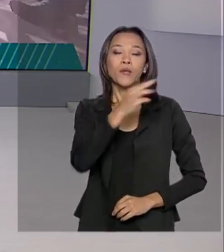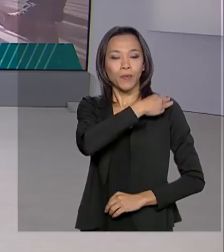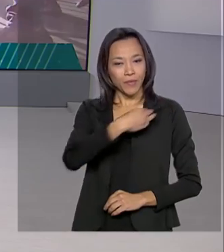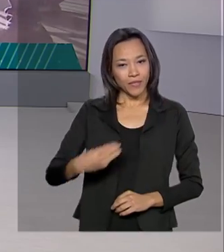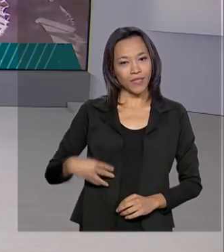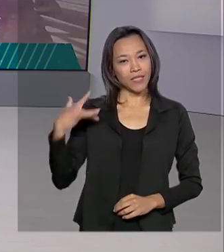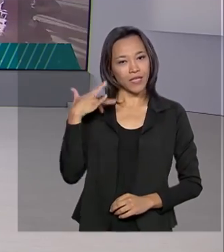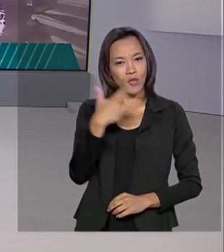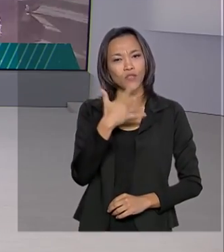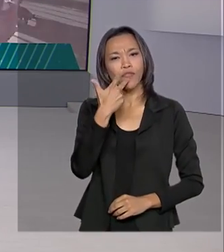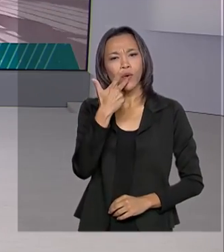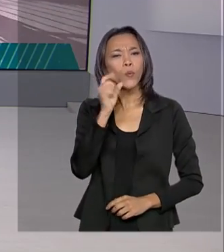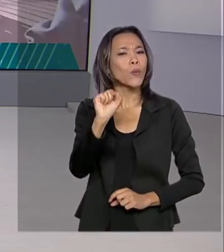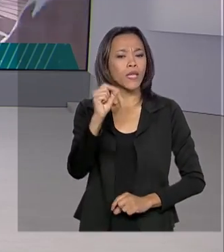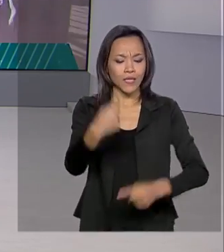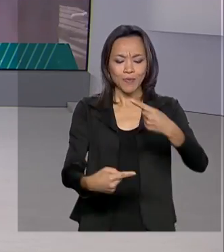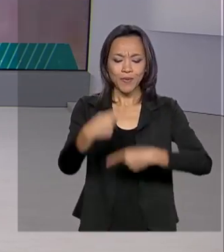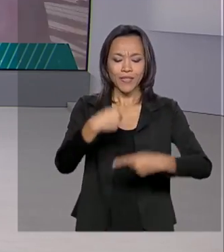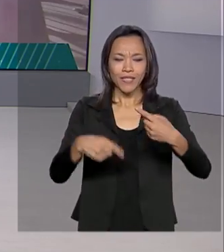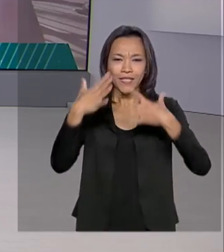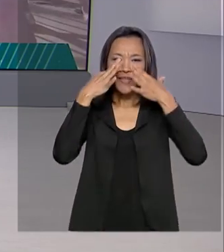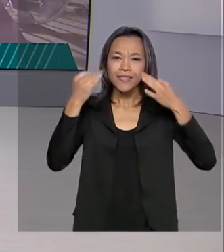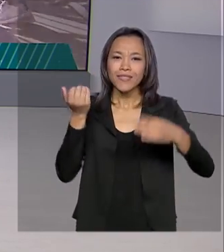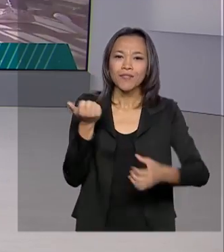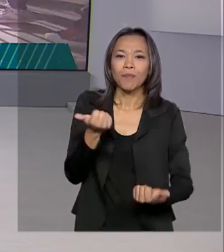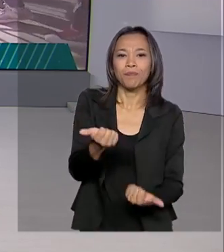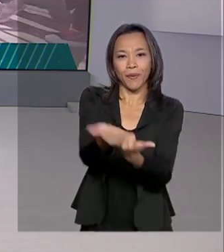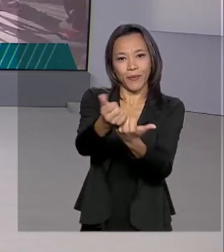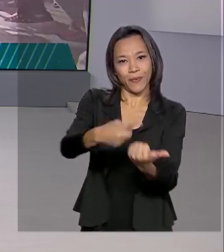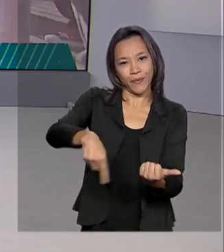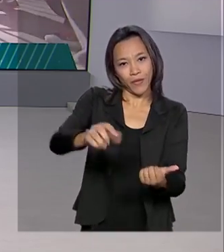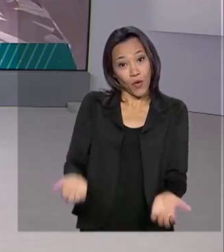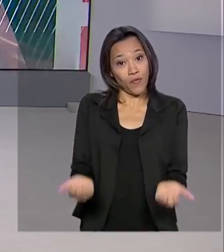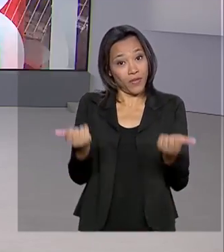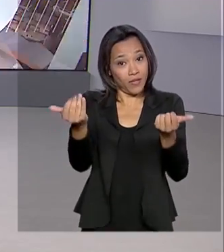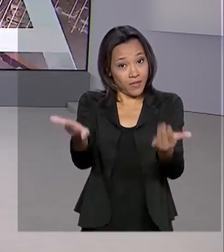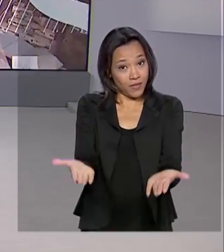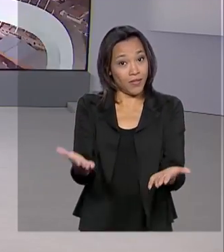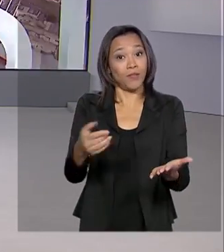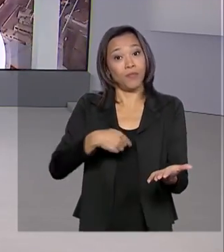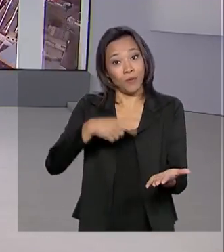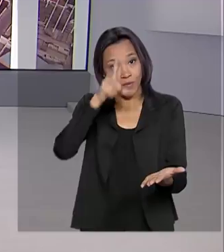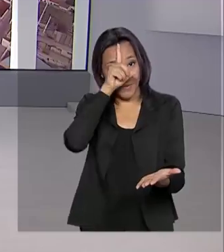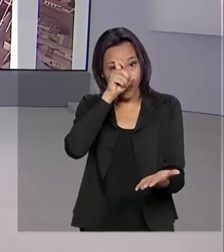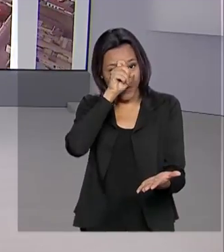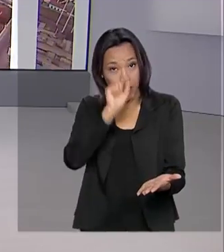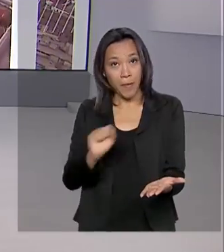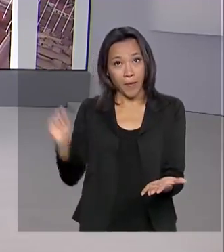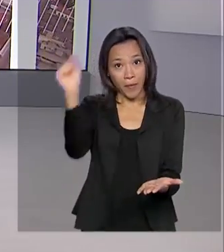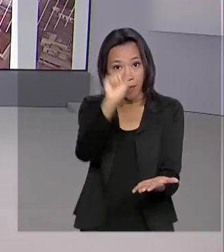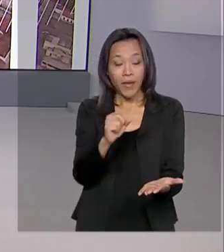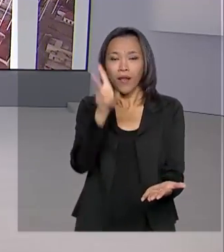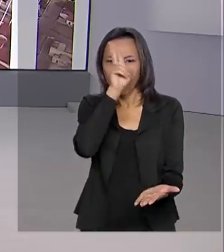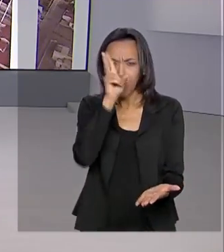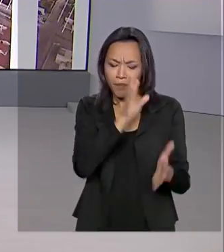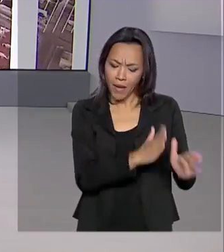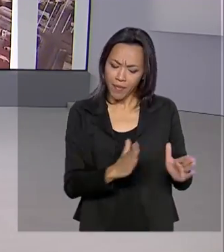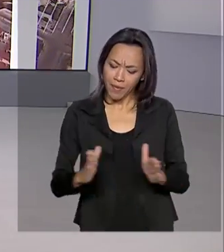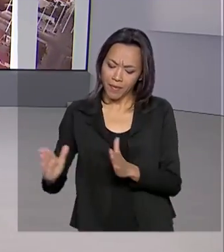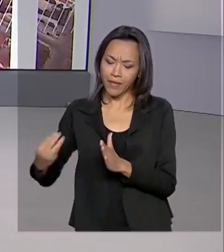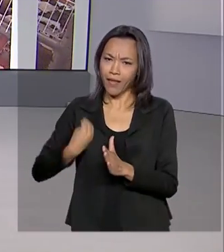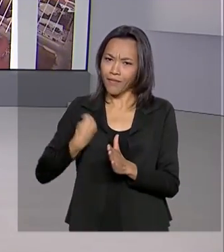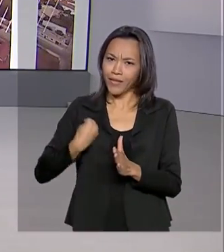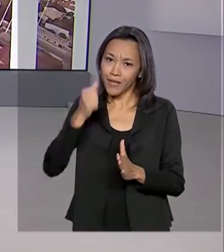falou sobre as políticas de atenção a elas, oferecidas pelo SUS. Mandetta lembrou que durante cada fase da vida, as